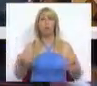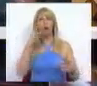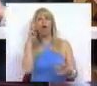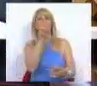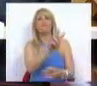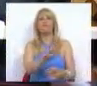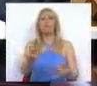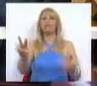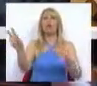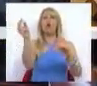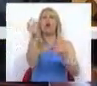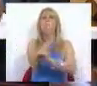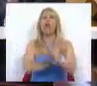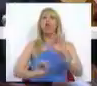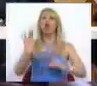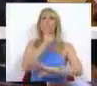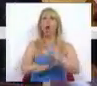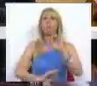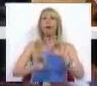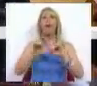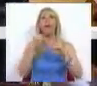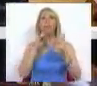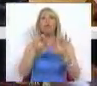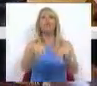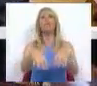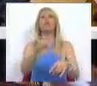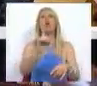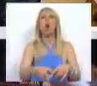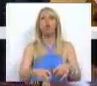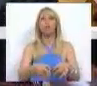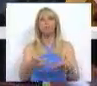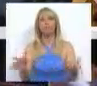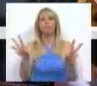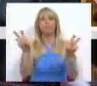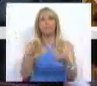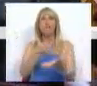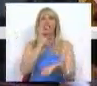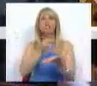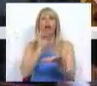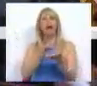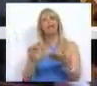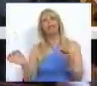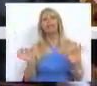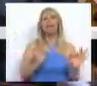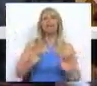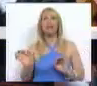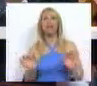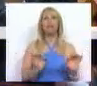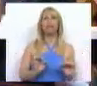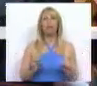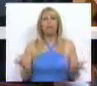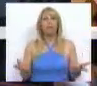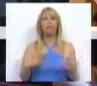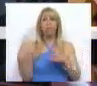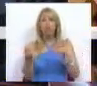e acabou no chá dançando. A funilou muito ao longo da intervenção, mas nós devemos discutir em termos de visão